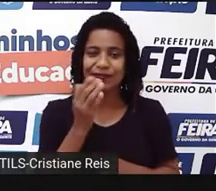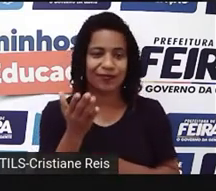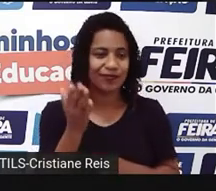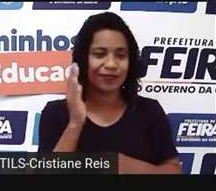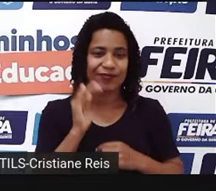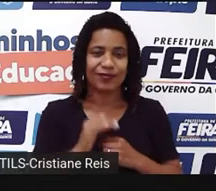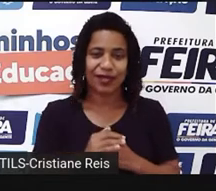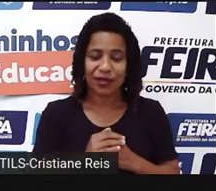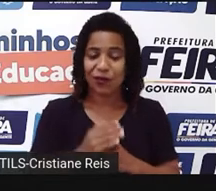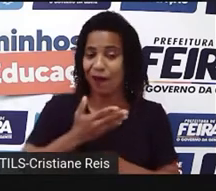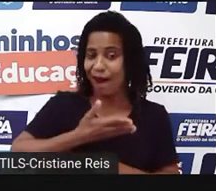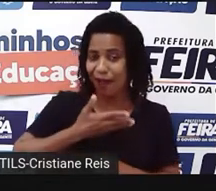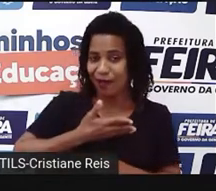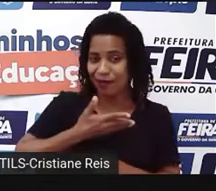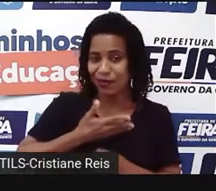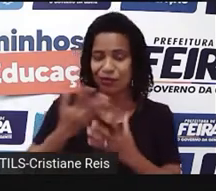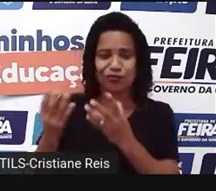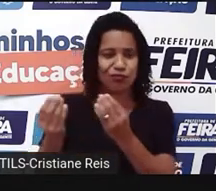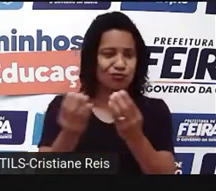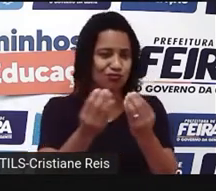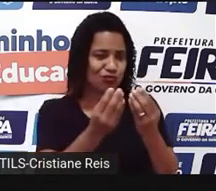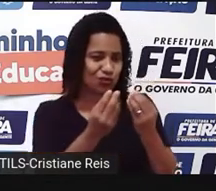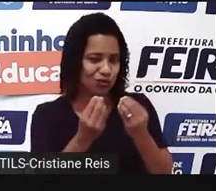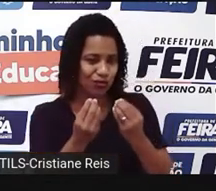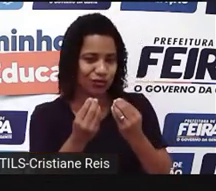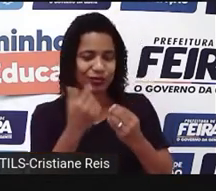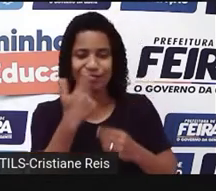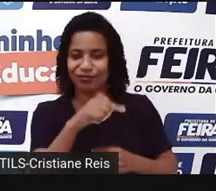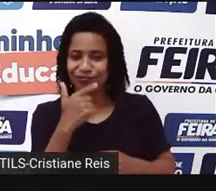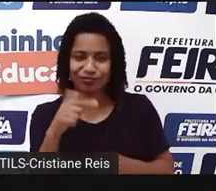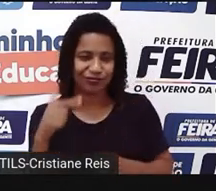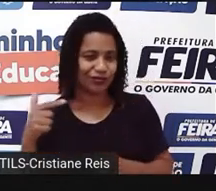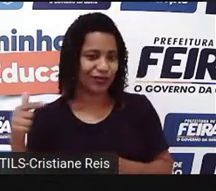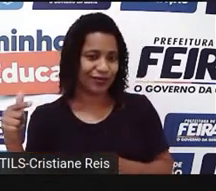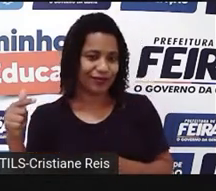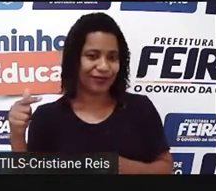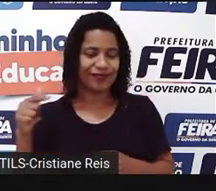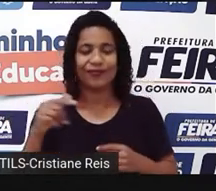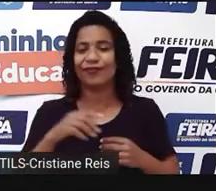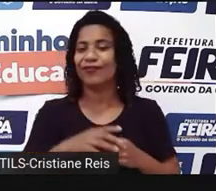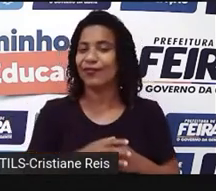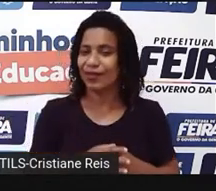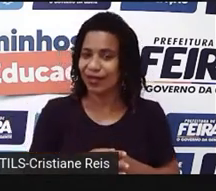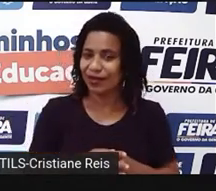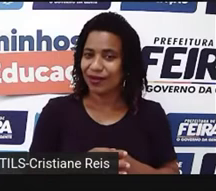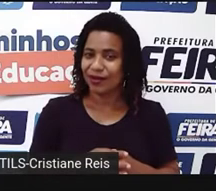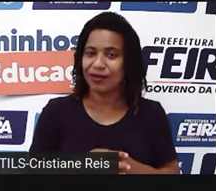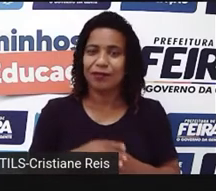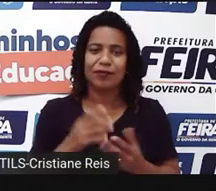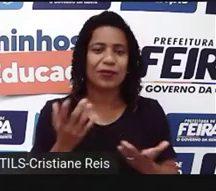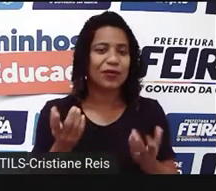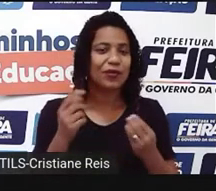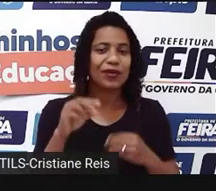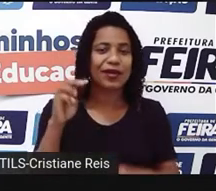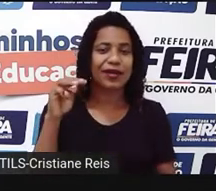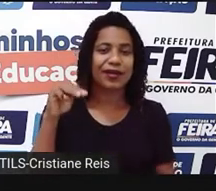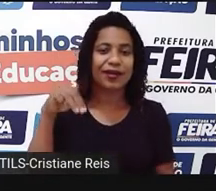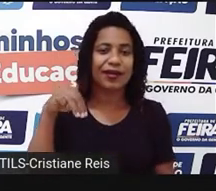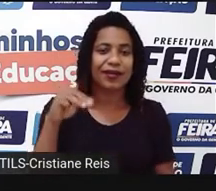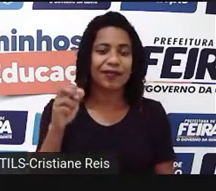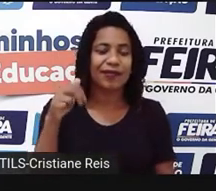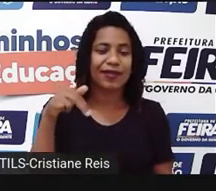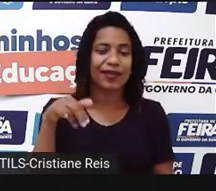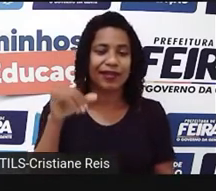tenho muitos amigos. Então, eu utilizo man porque friends, amigos, pessoas, são